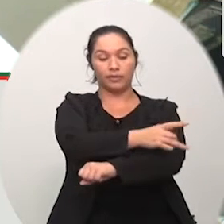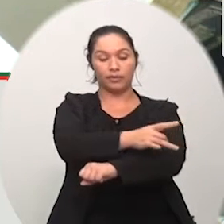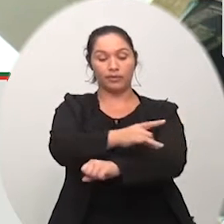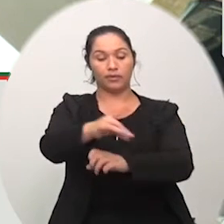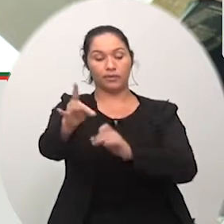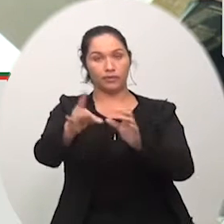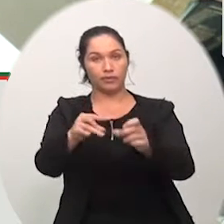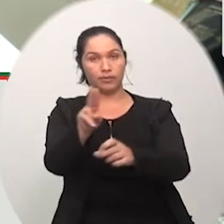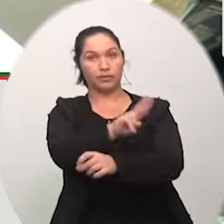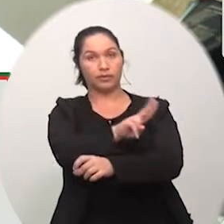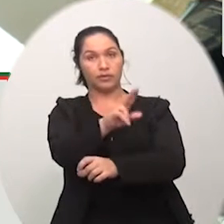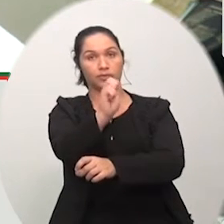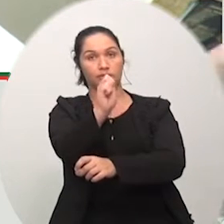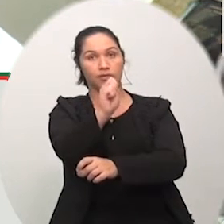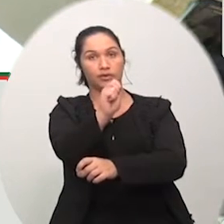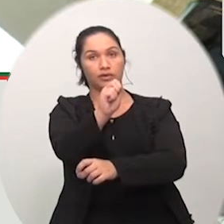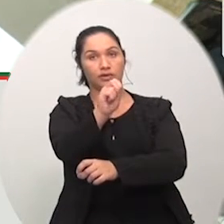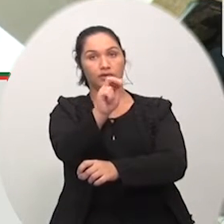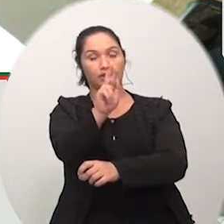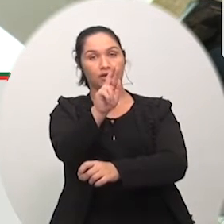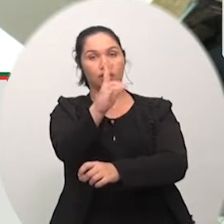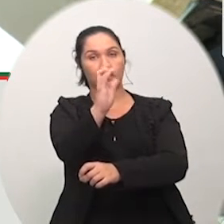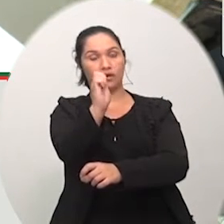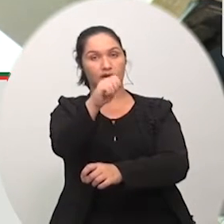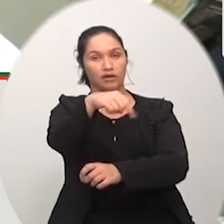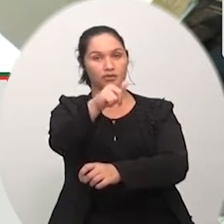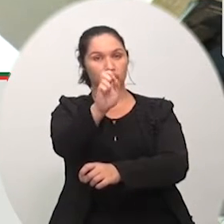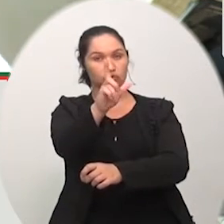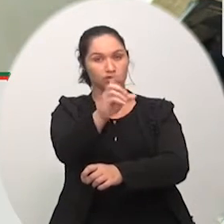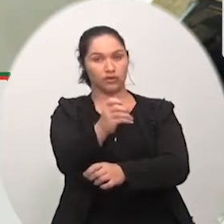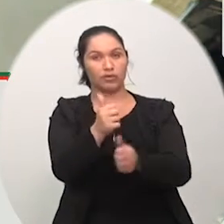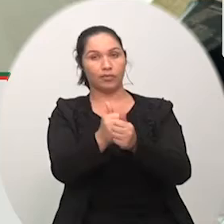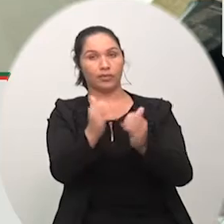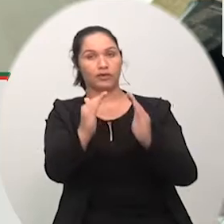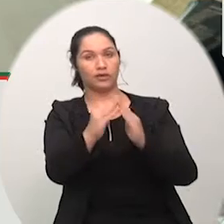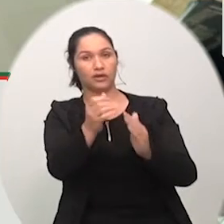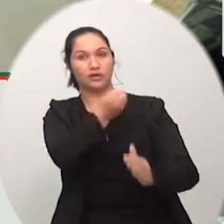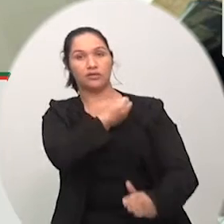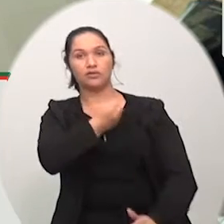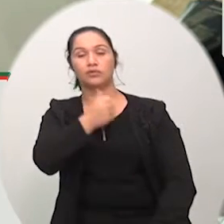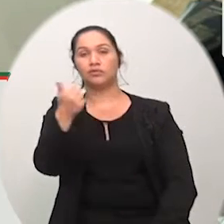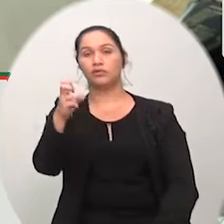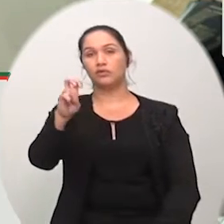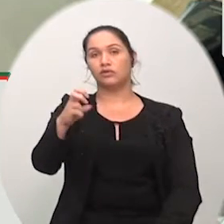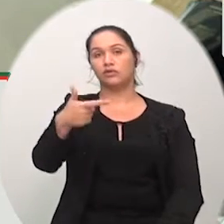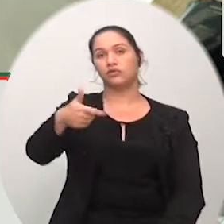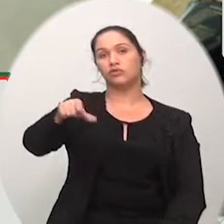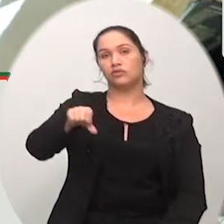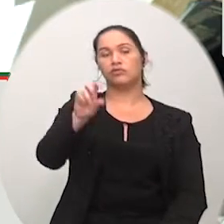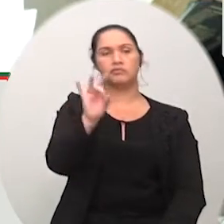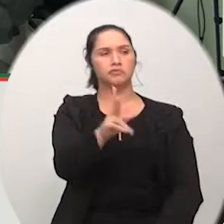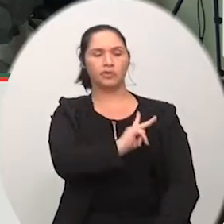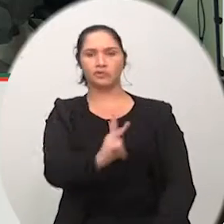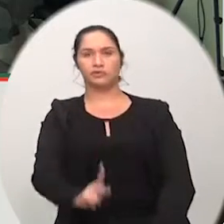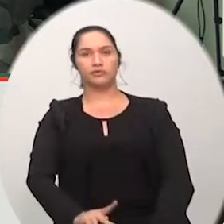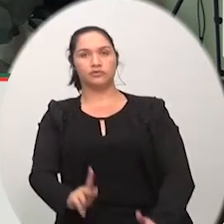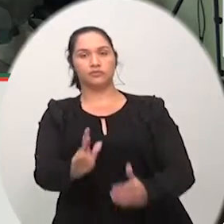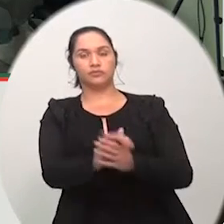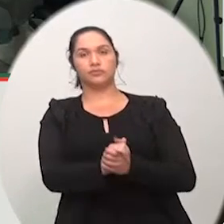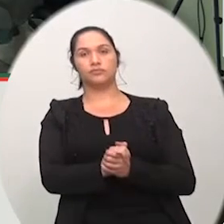Arcângelo Meler de fronte a casa 1529 bairro cidade Mineira Velha é isso presidente